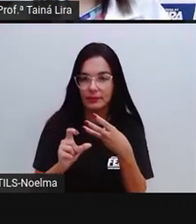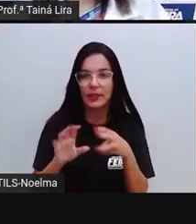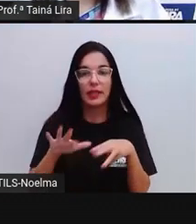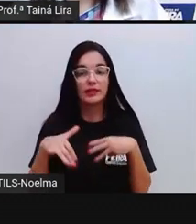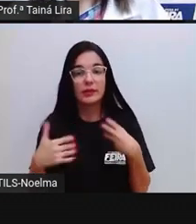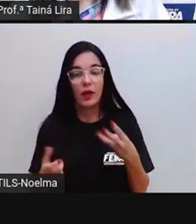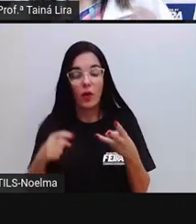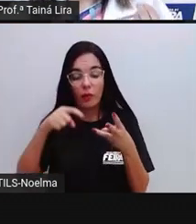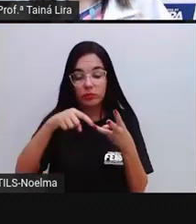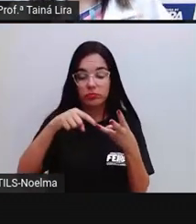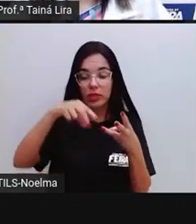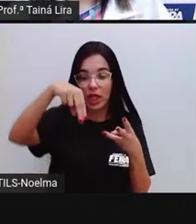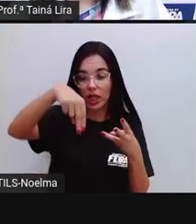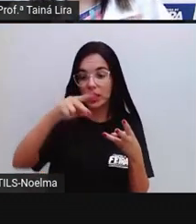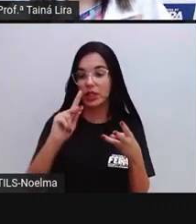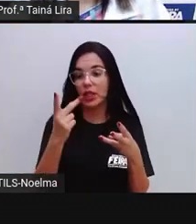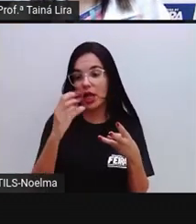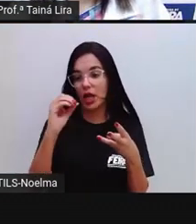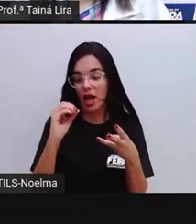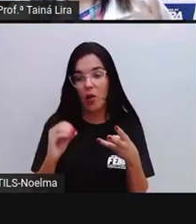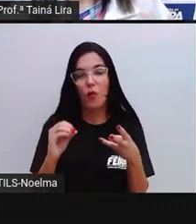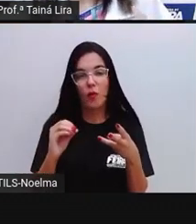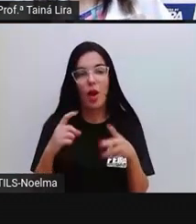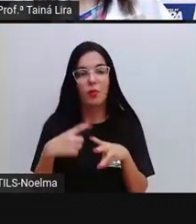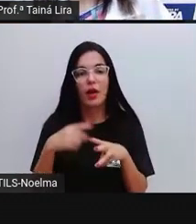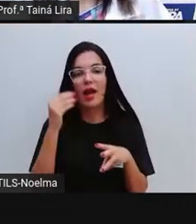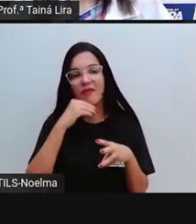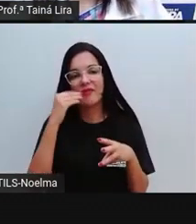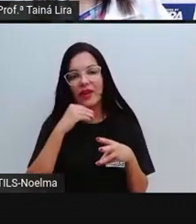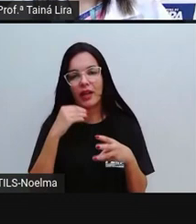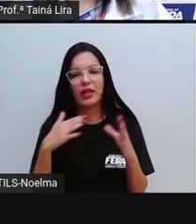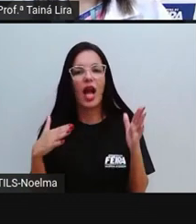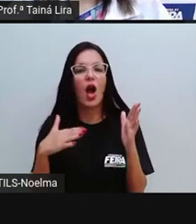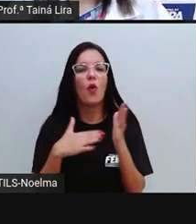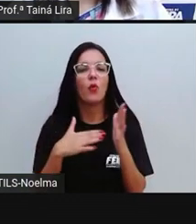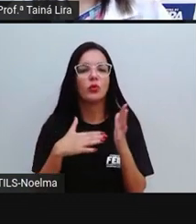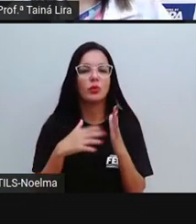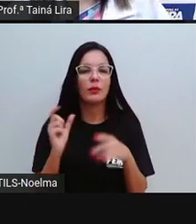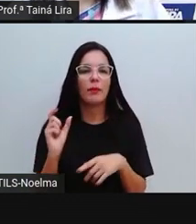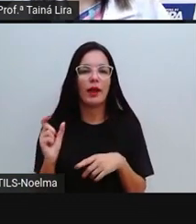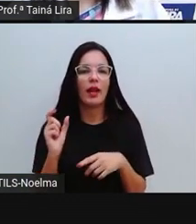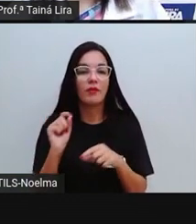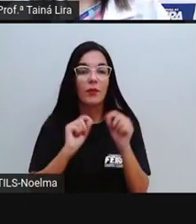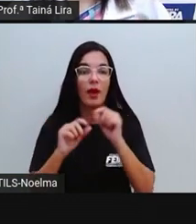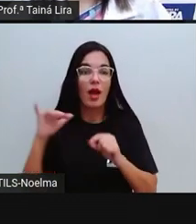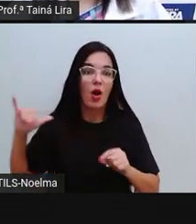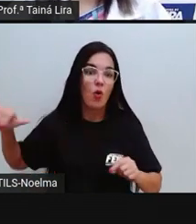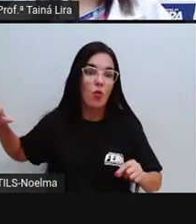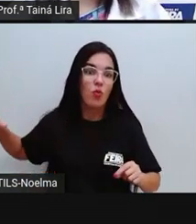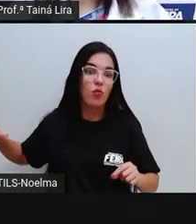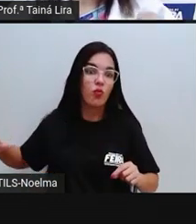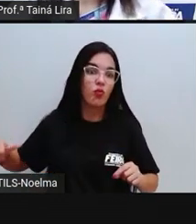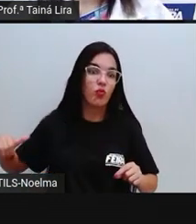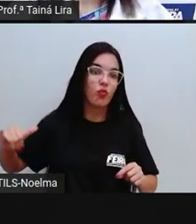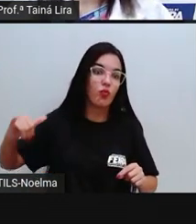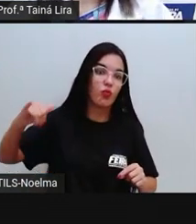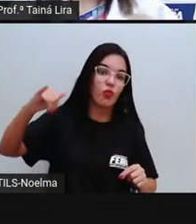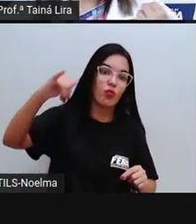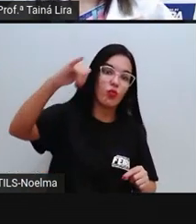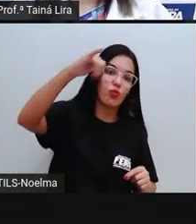colocou ali a vogal O. E a última palavra aí é voando. Ó, vamos pronunciar.